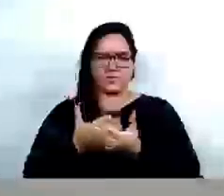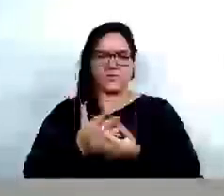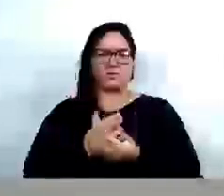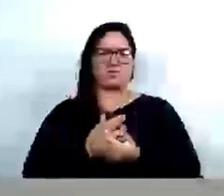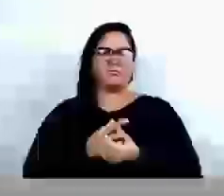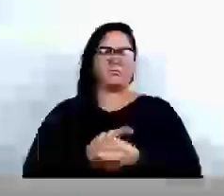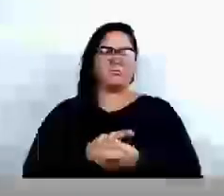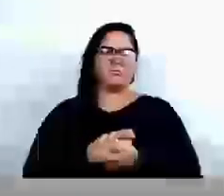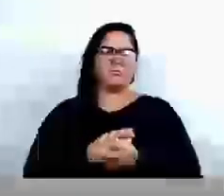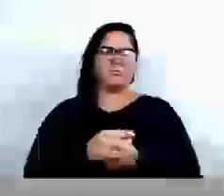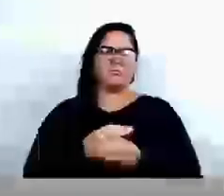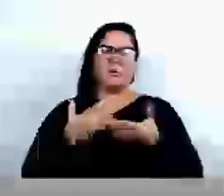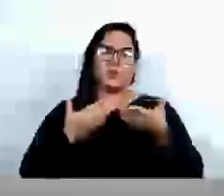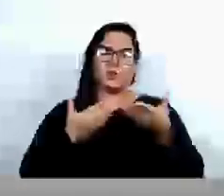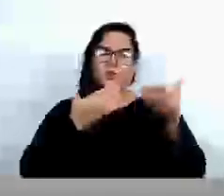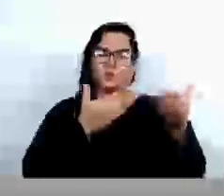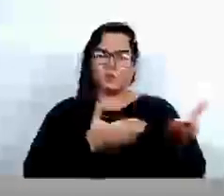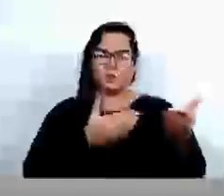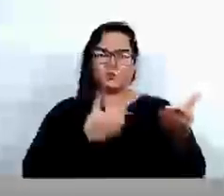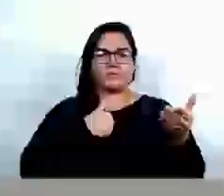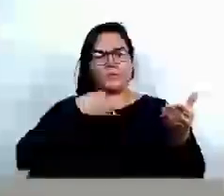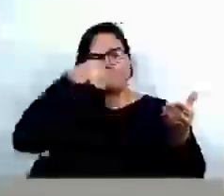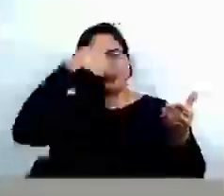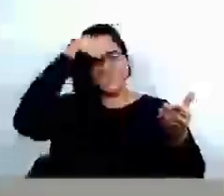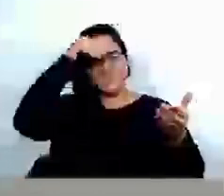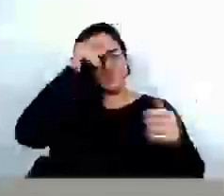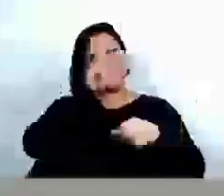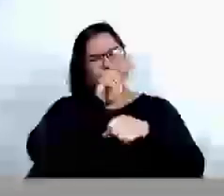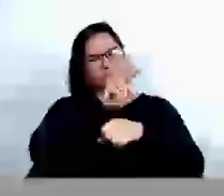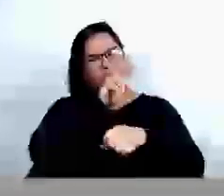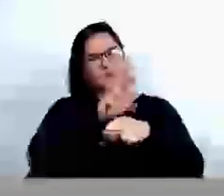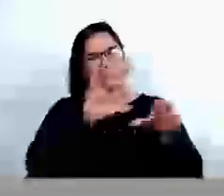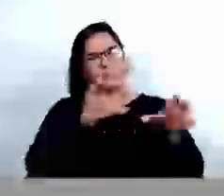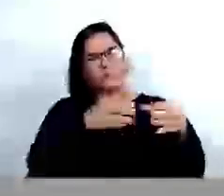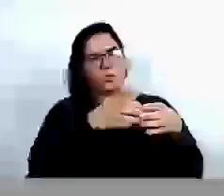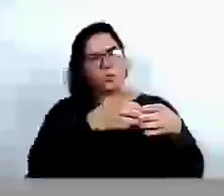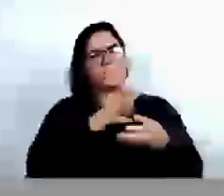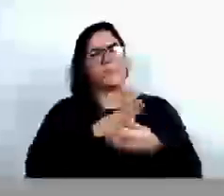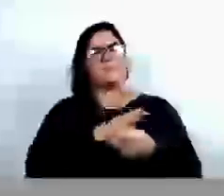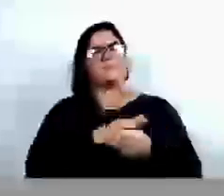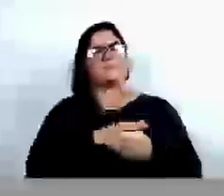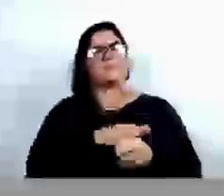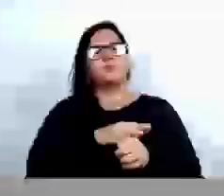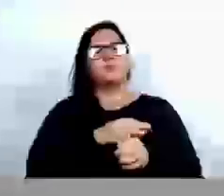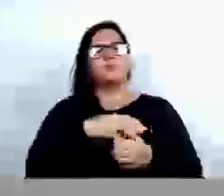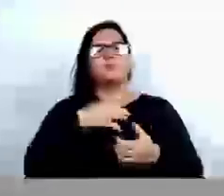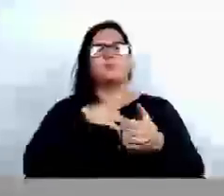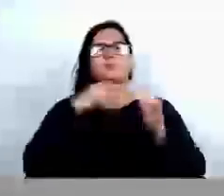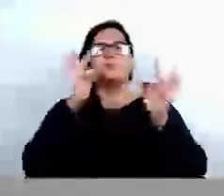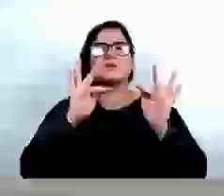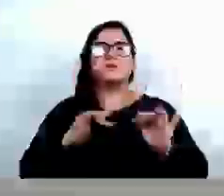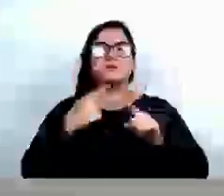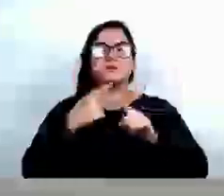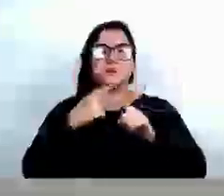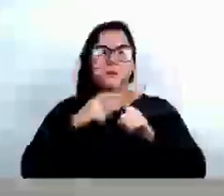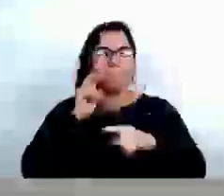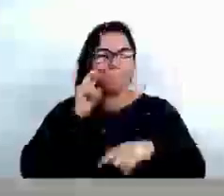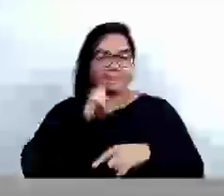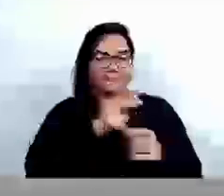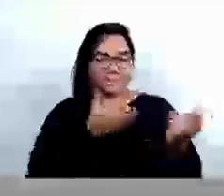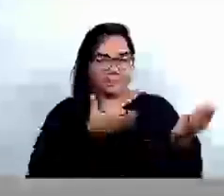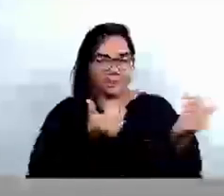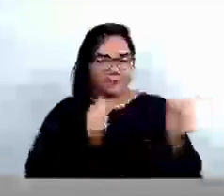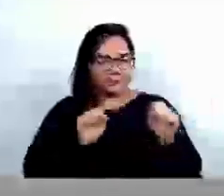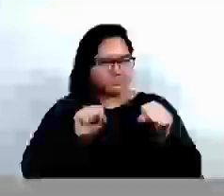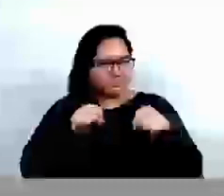me convidaram para ser padrinho de turma. E, obviamente, a gente fica muito feliz porque, quando a gente vê os jovens engajados num